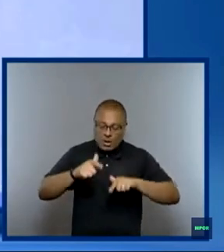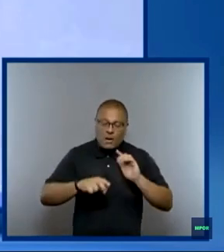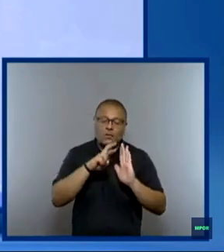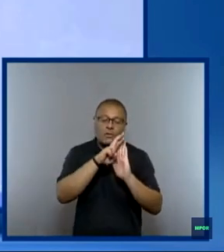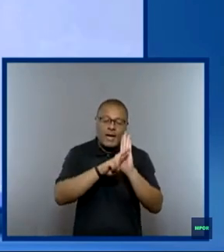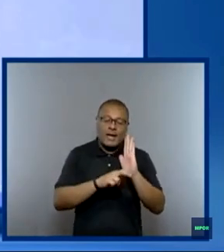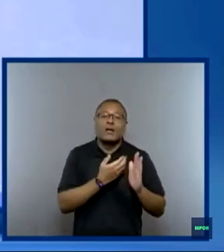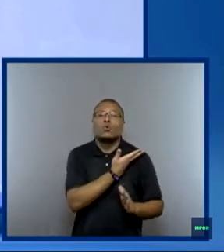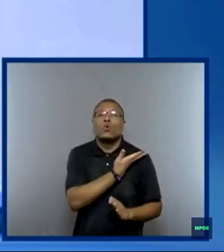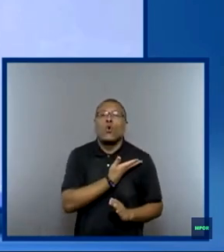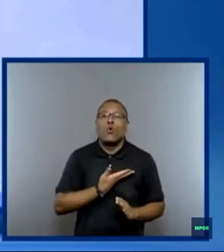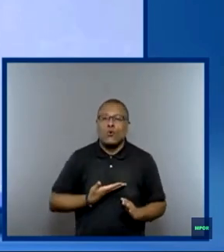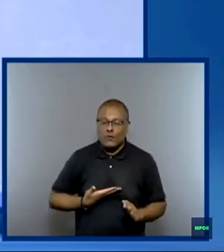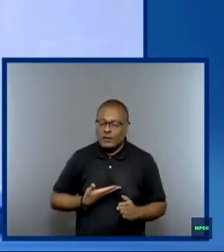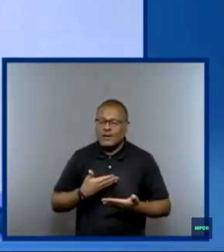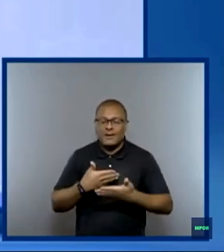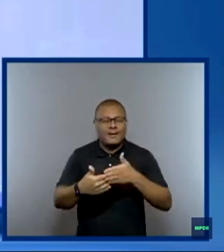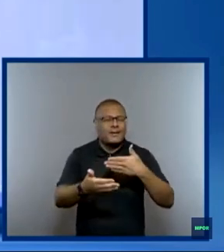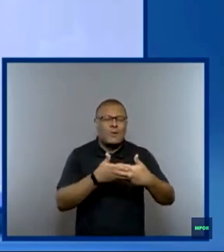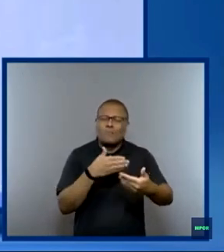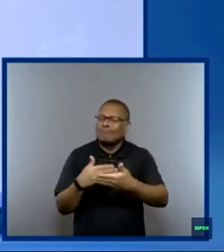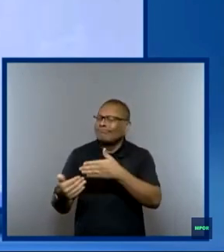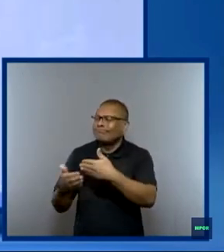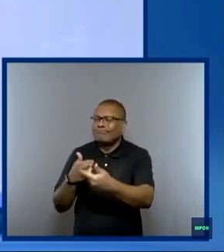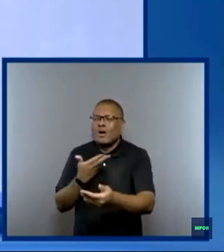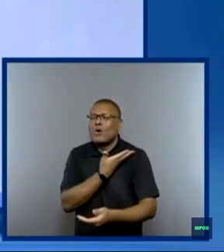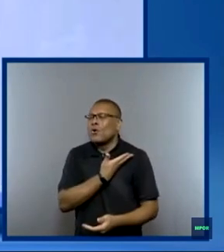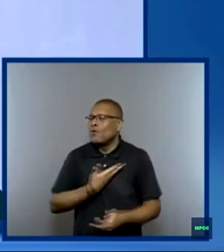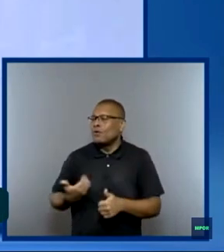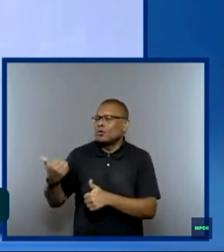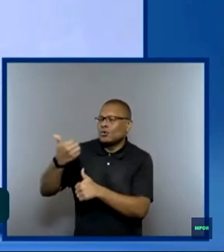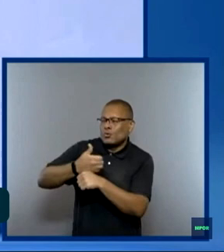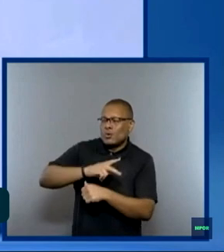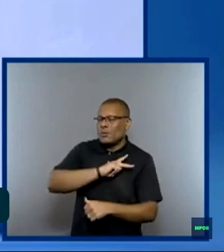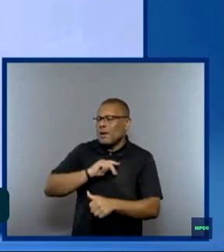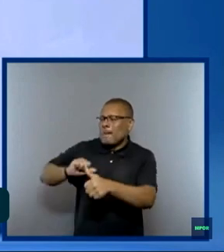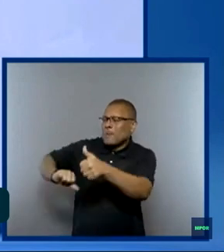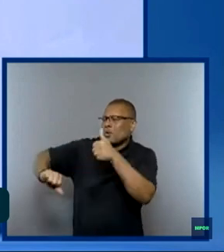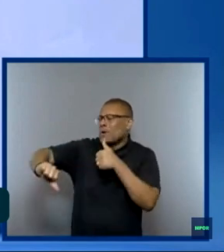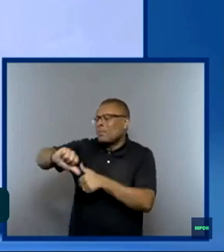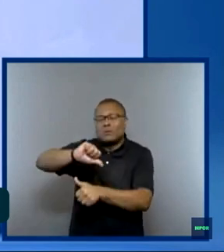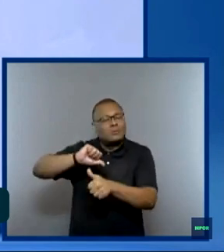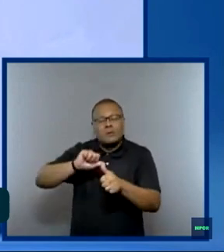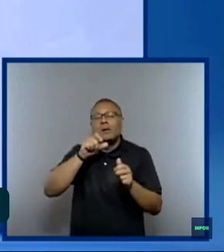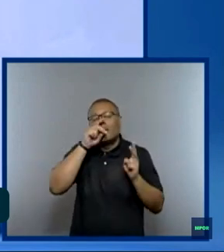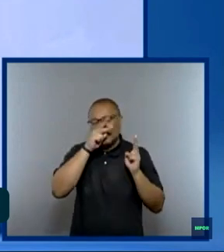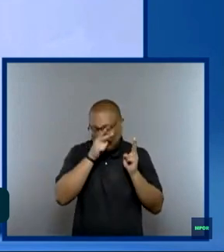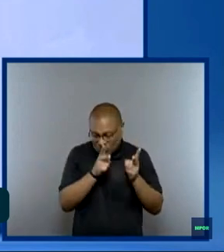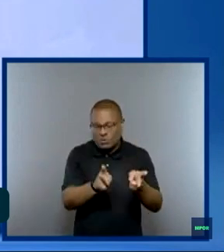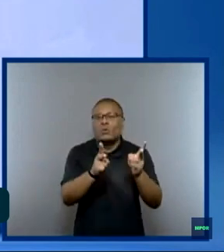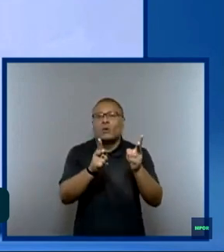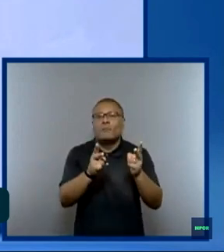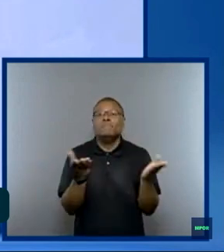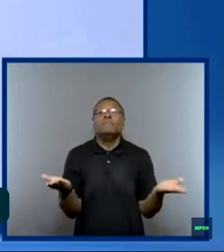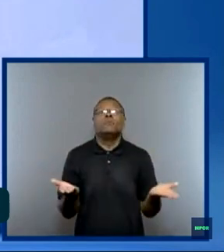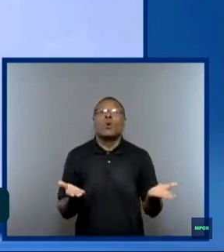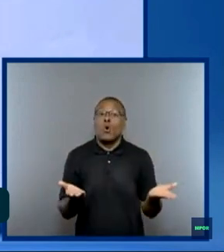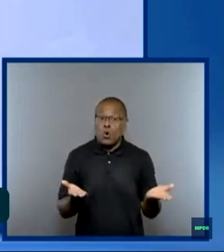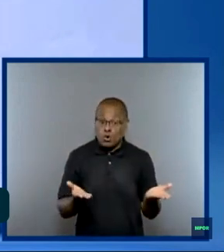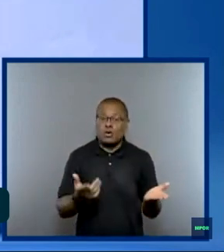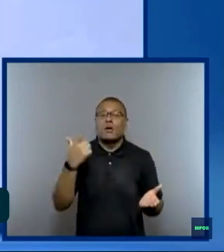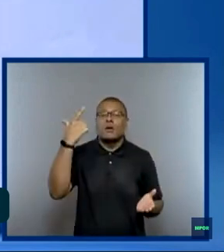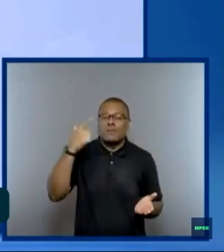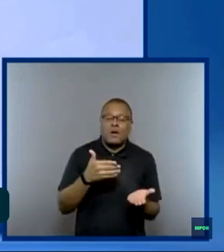Estado, que independe de governo, independe da alternância e que ela permanece. Hoje é mais um